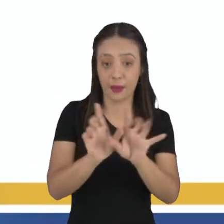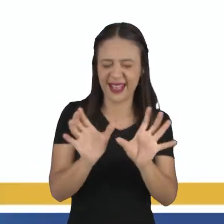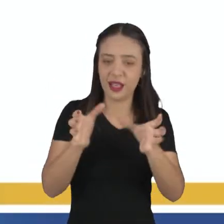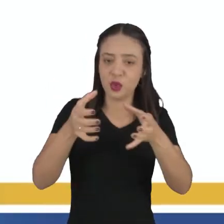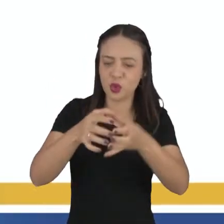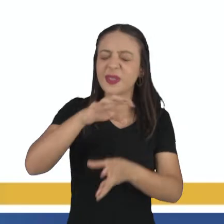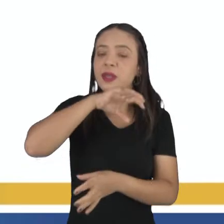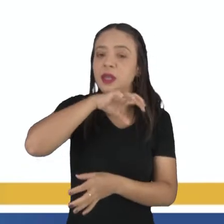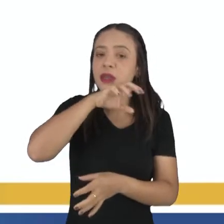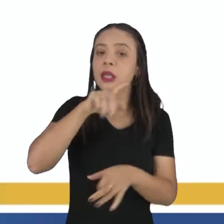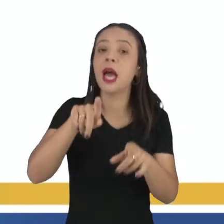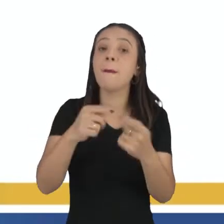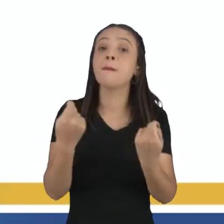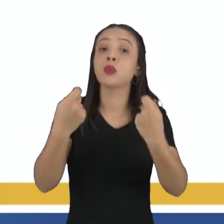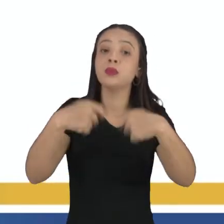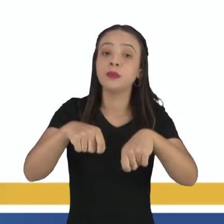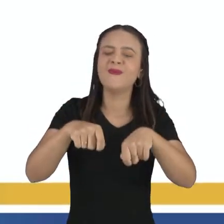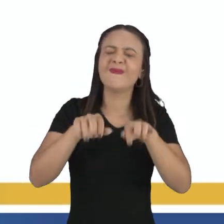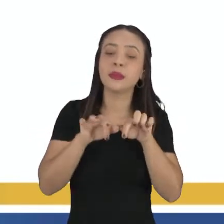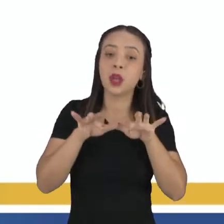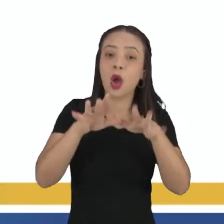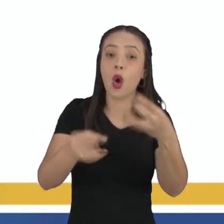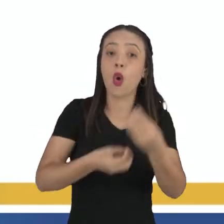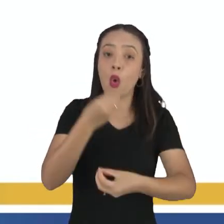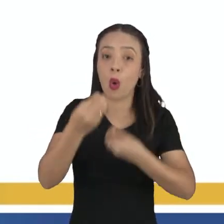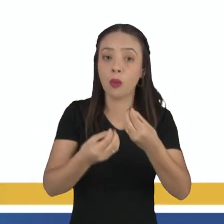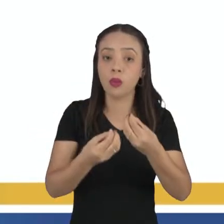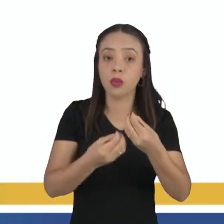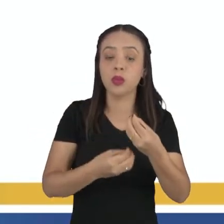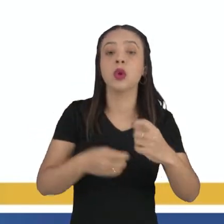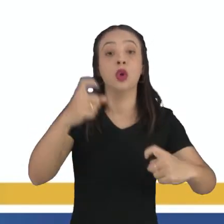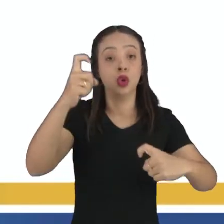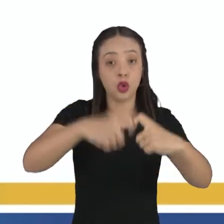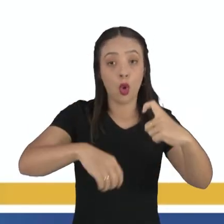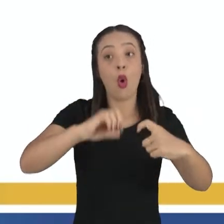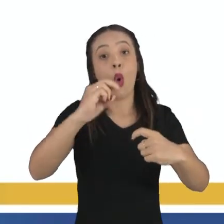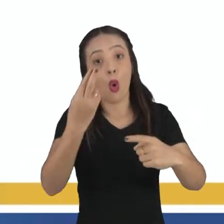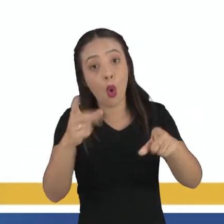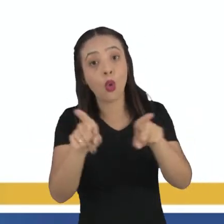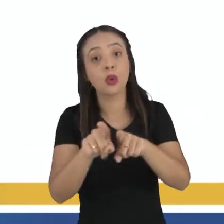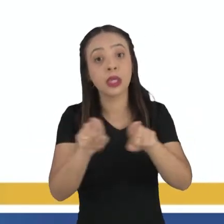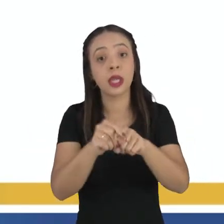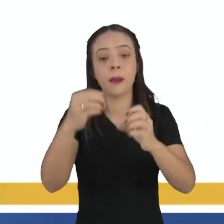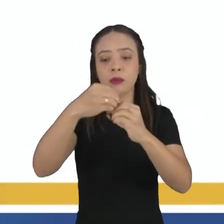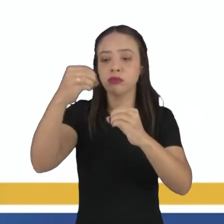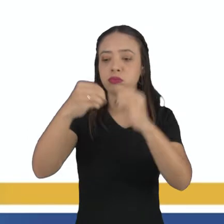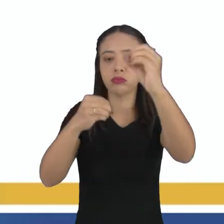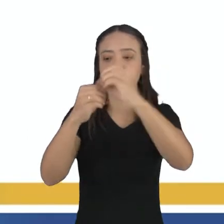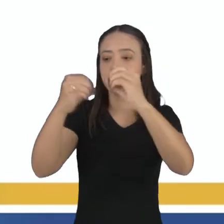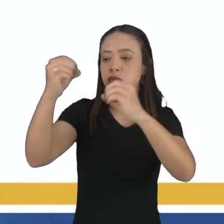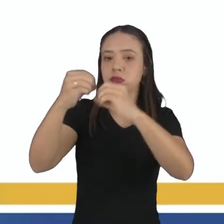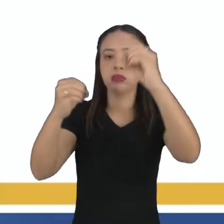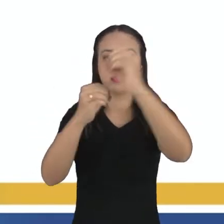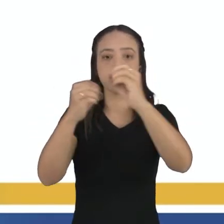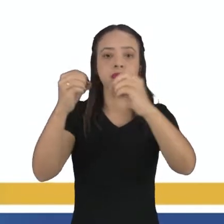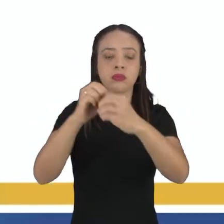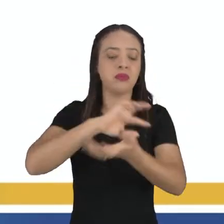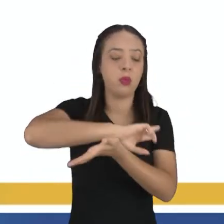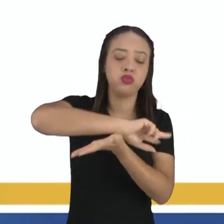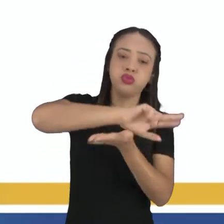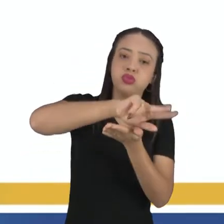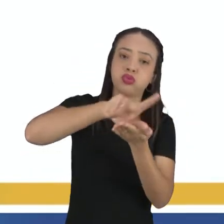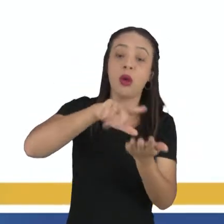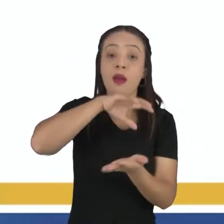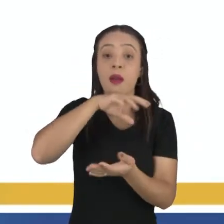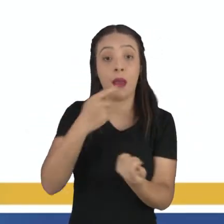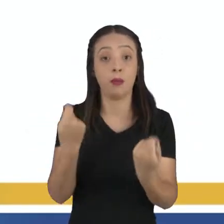os animais podem se reproduzir de forma sexuada e assexuada. Então, você vai encontrar, entre a diversidade de